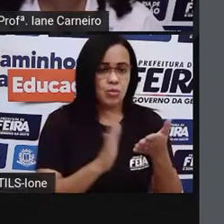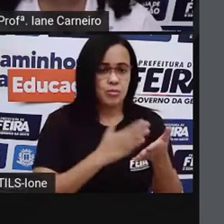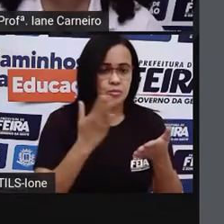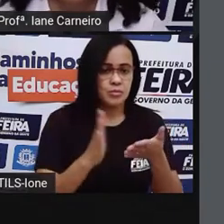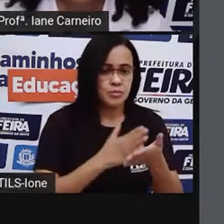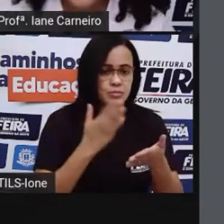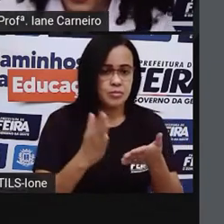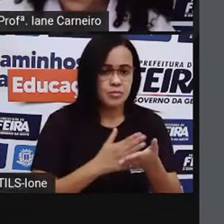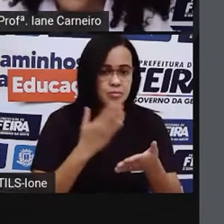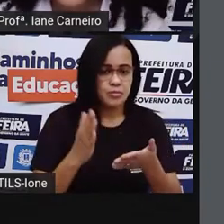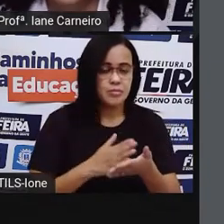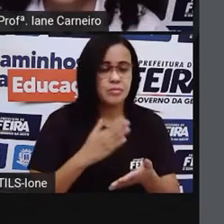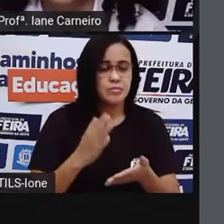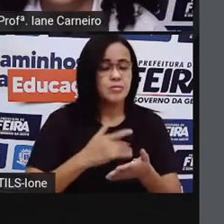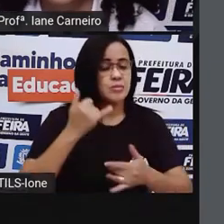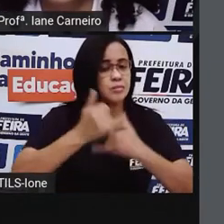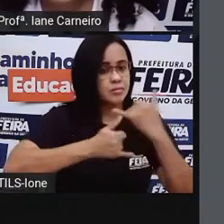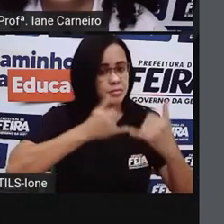para divertir.